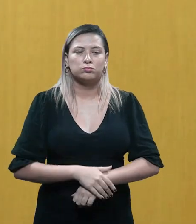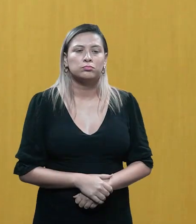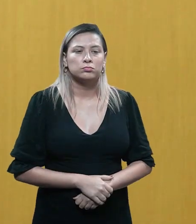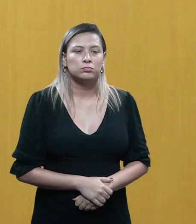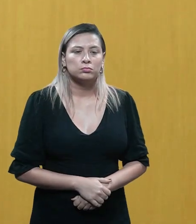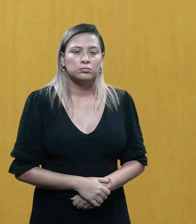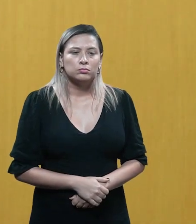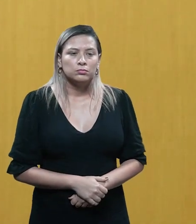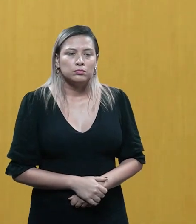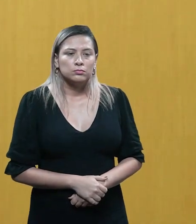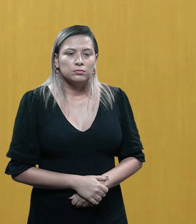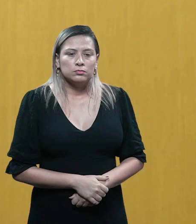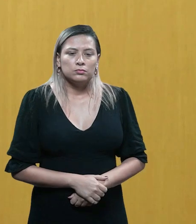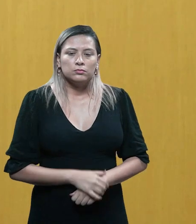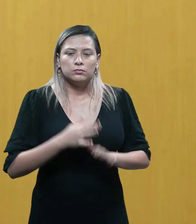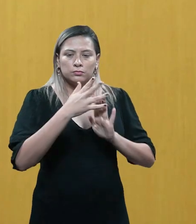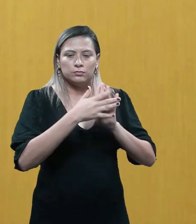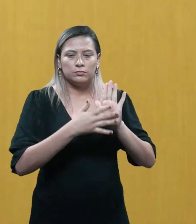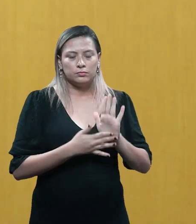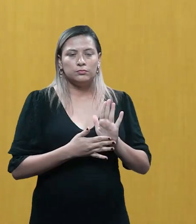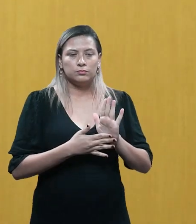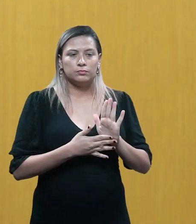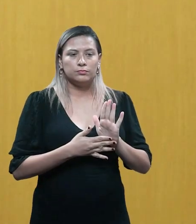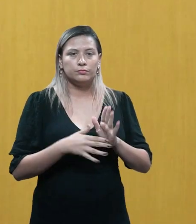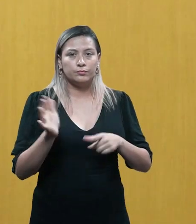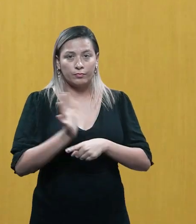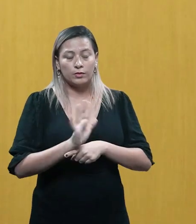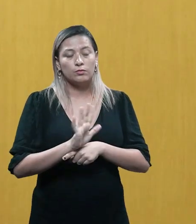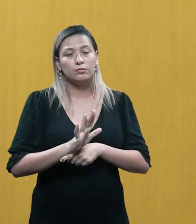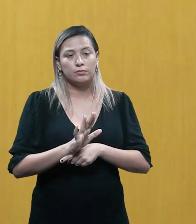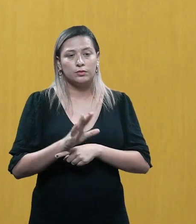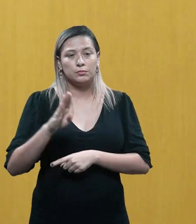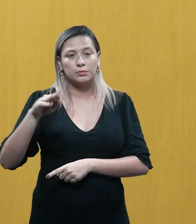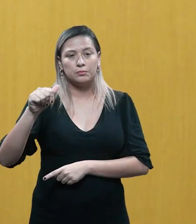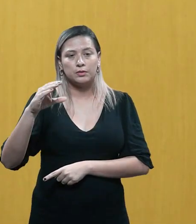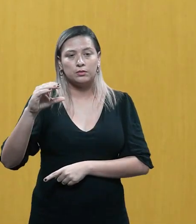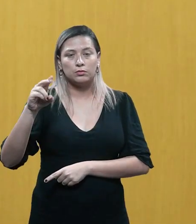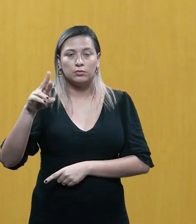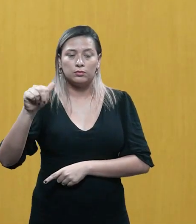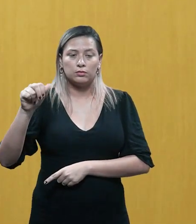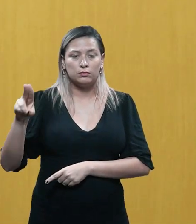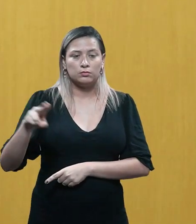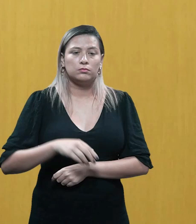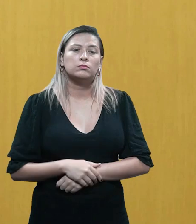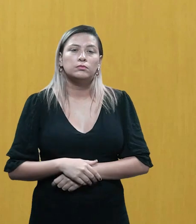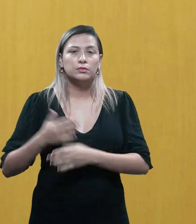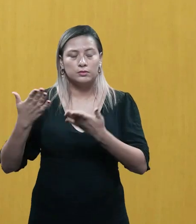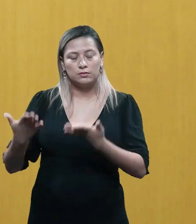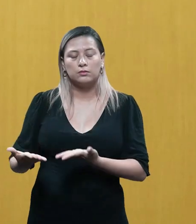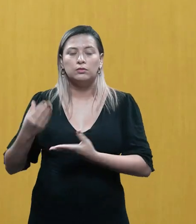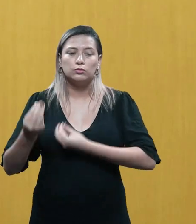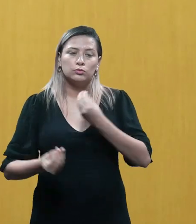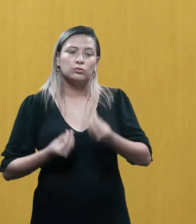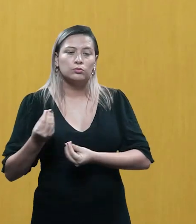Aqui tem todos os filmes do Kleber Mendonça Filho, o roteiro completo do filme Bacurau, tem